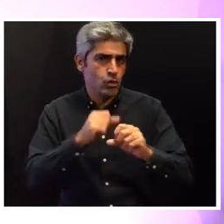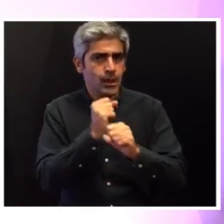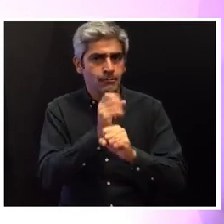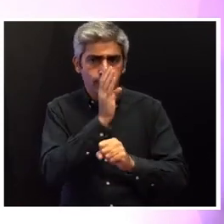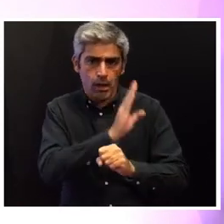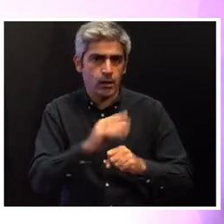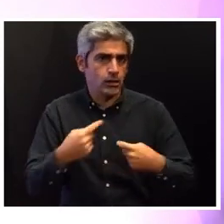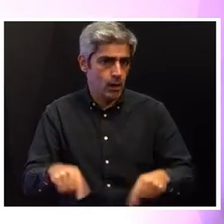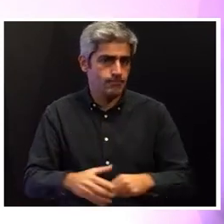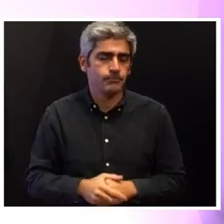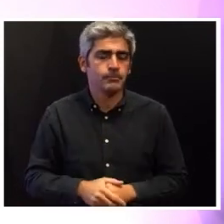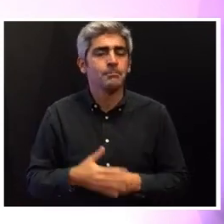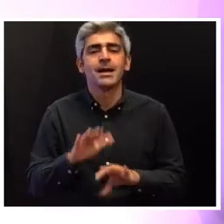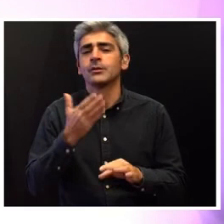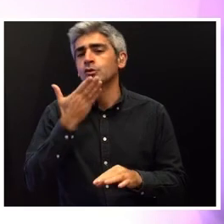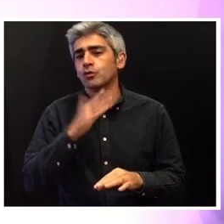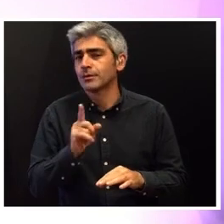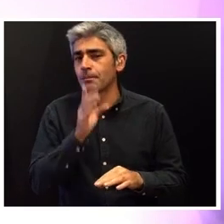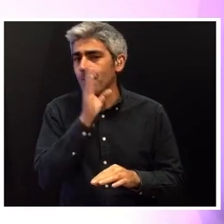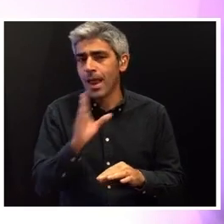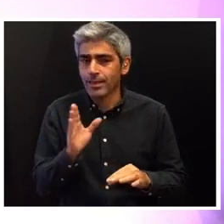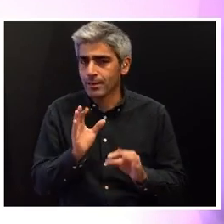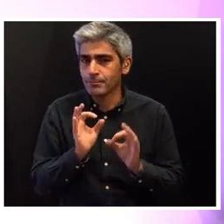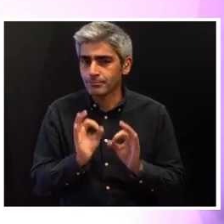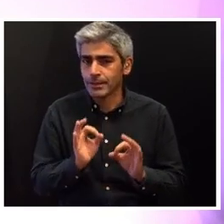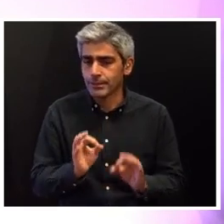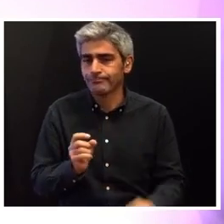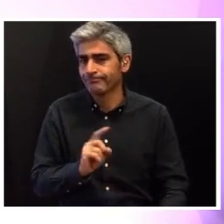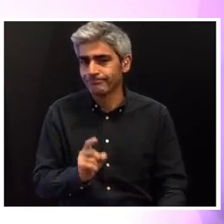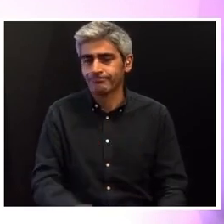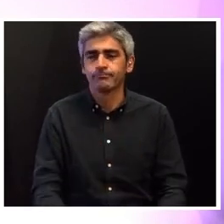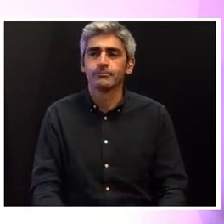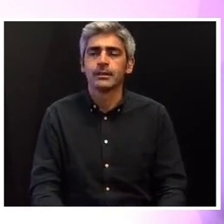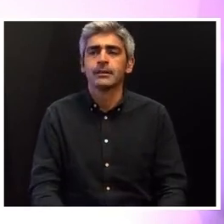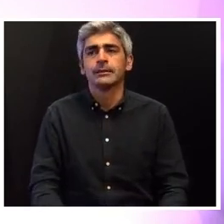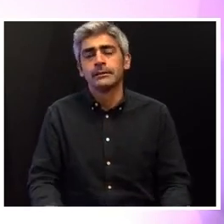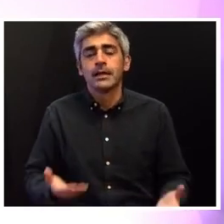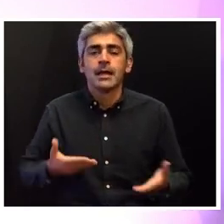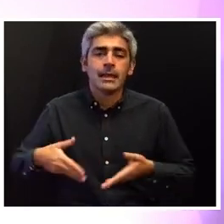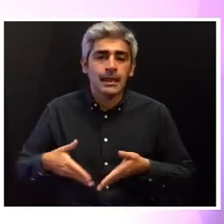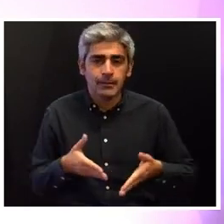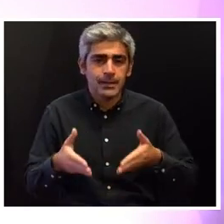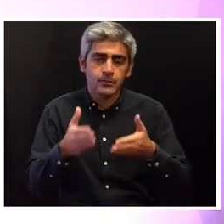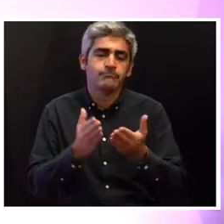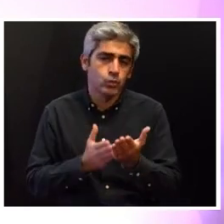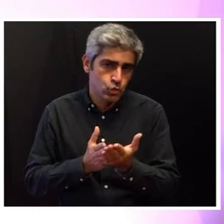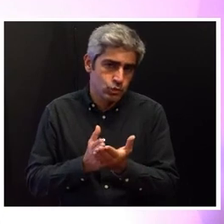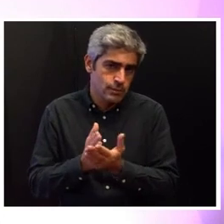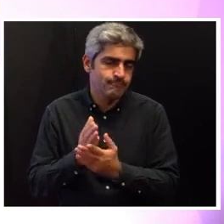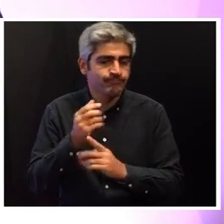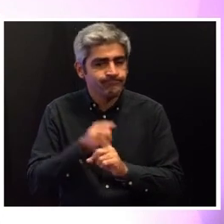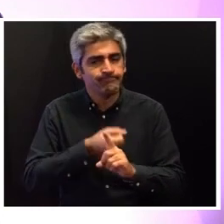embora ainda insuficientemente aplicados. Temos um caminho contínuo a trilhar de